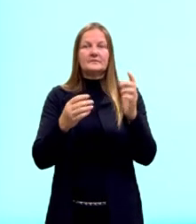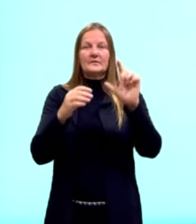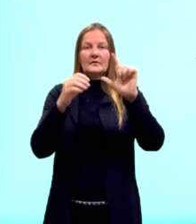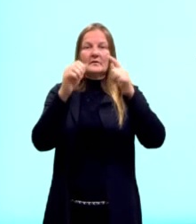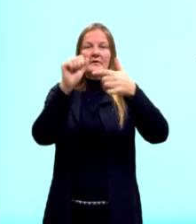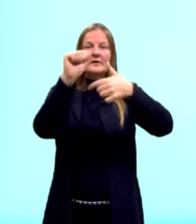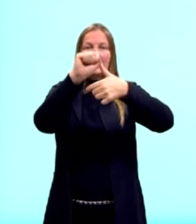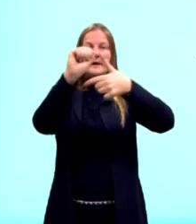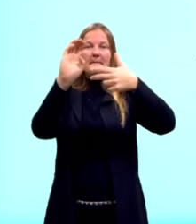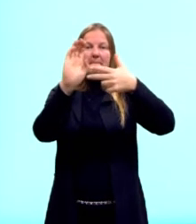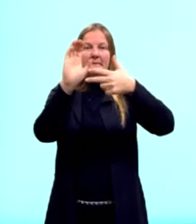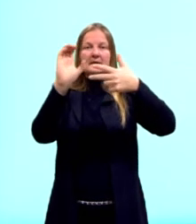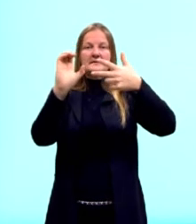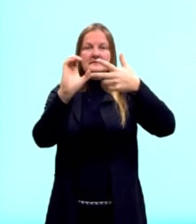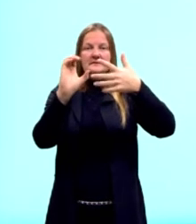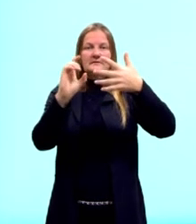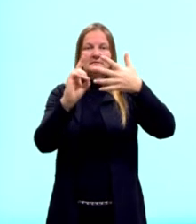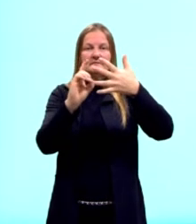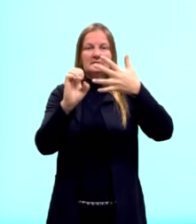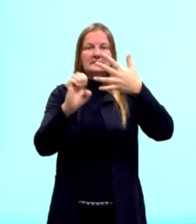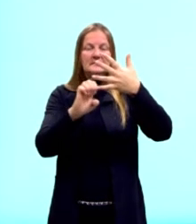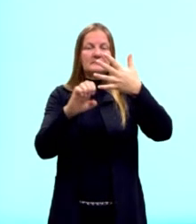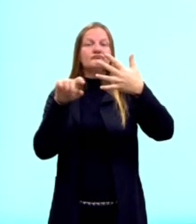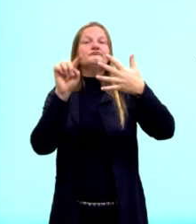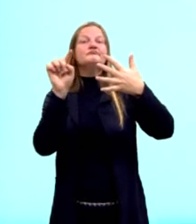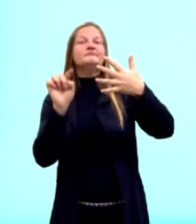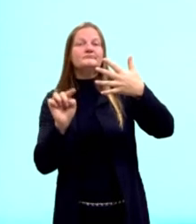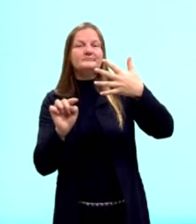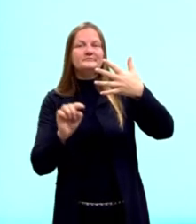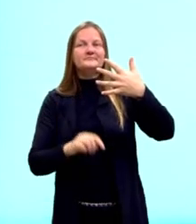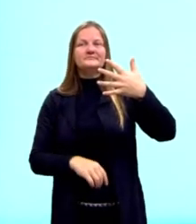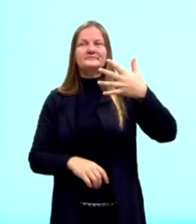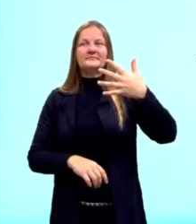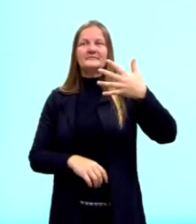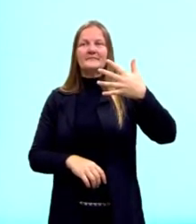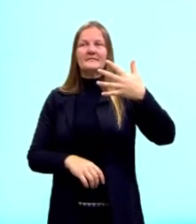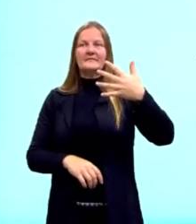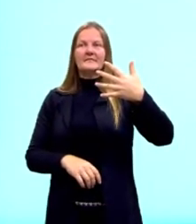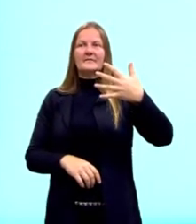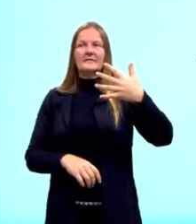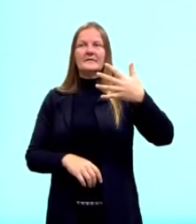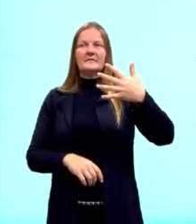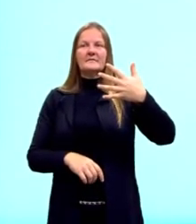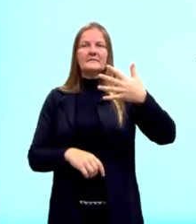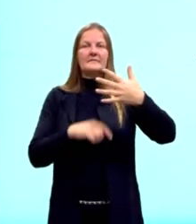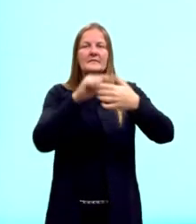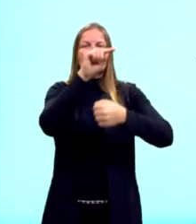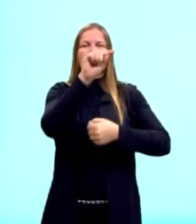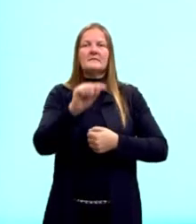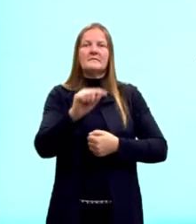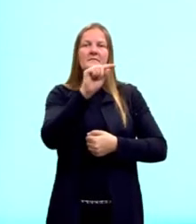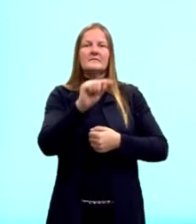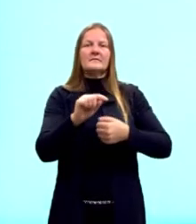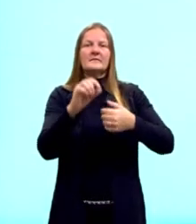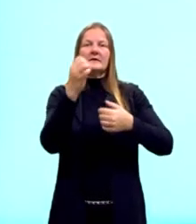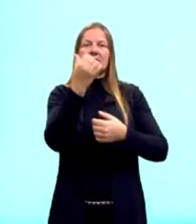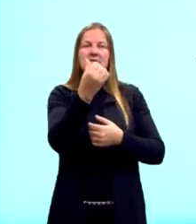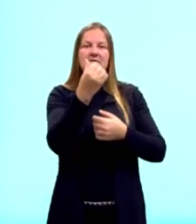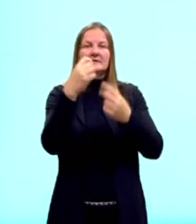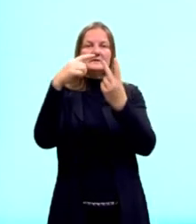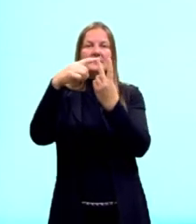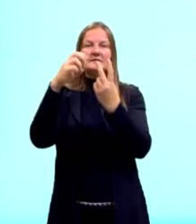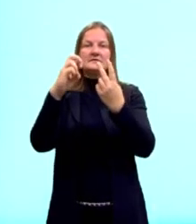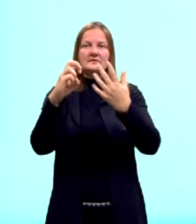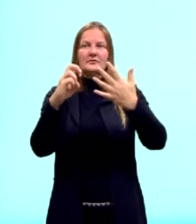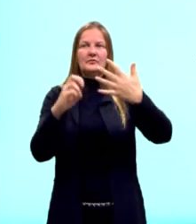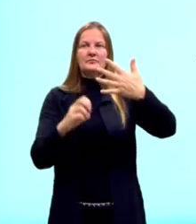para marcar a alternativa correta, então. Nós chegamos, então, que o segmento AE é de 6 raiz